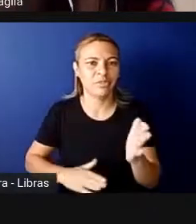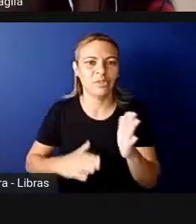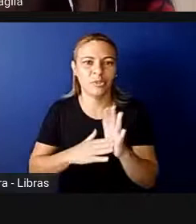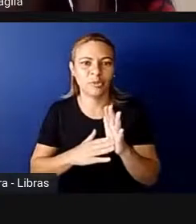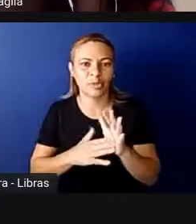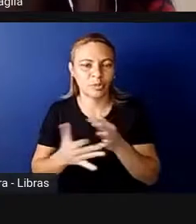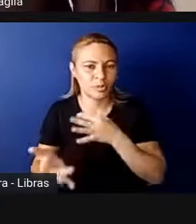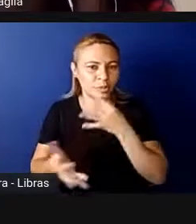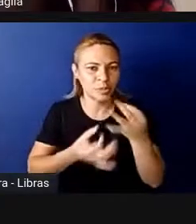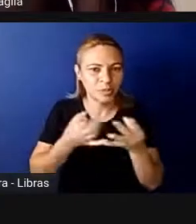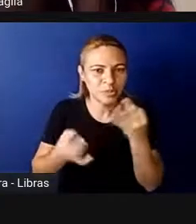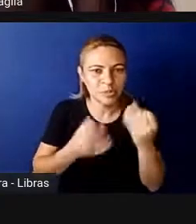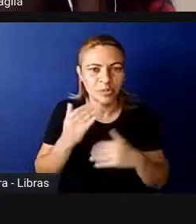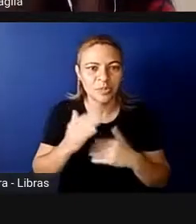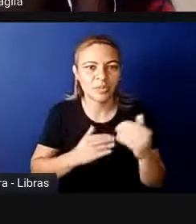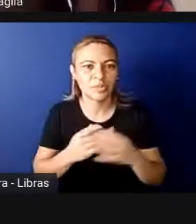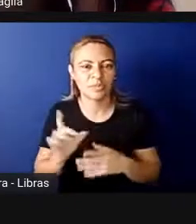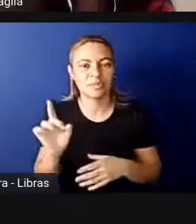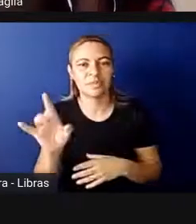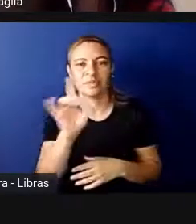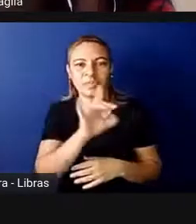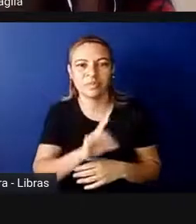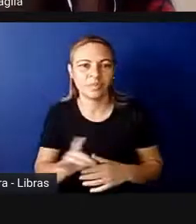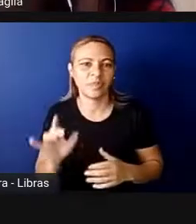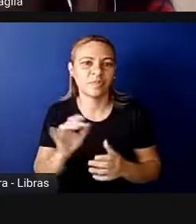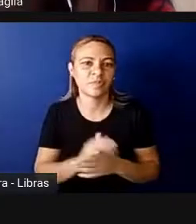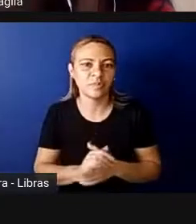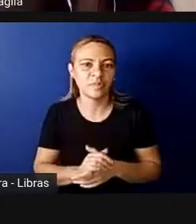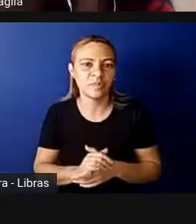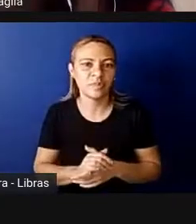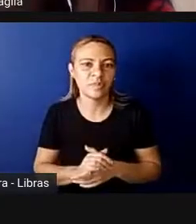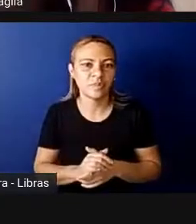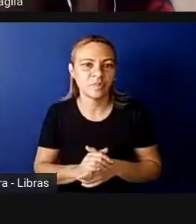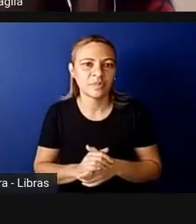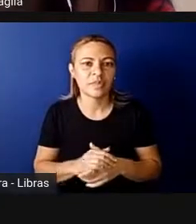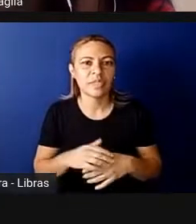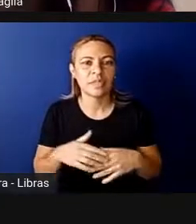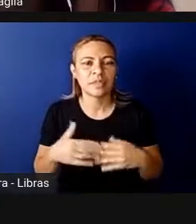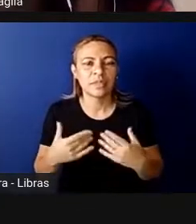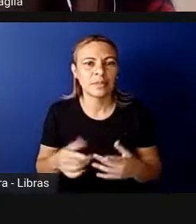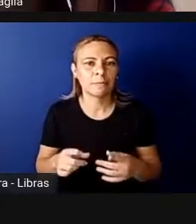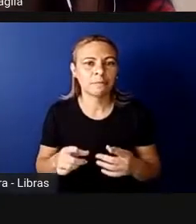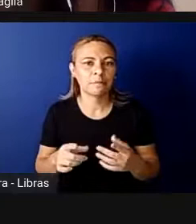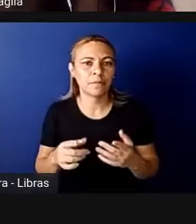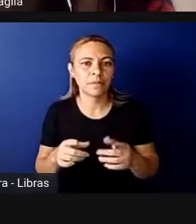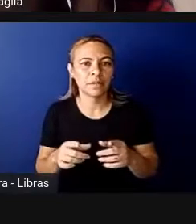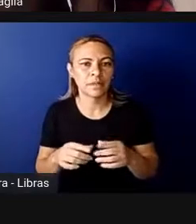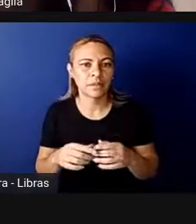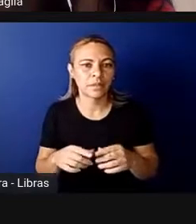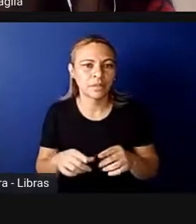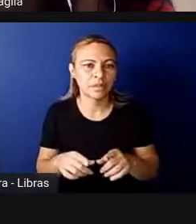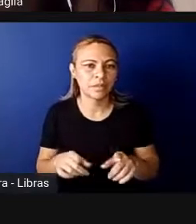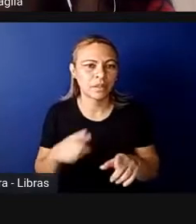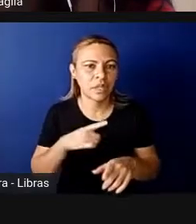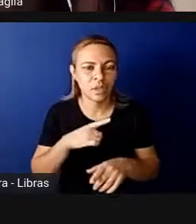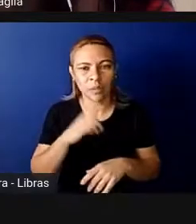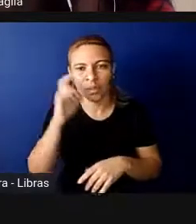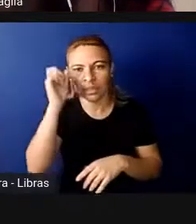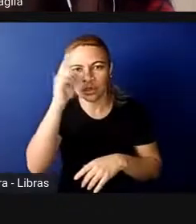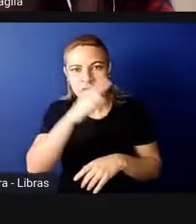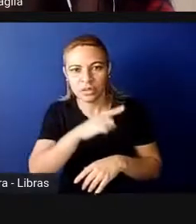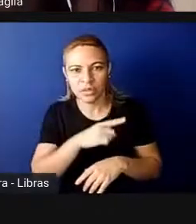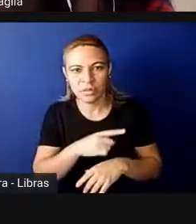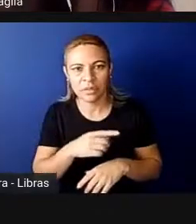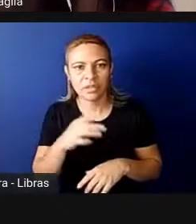de cada uma de vocês. Bom, há uma dificuldade aí da doutora Edilene em